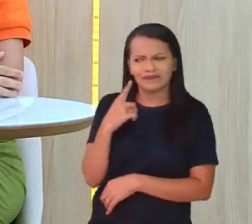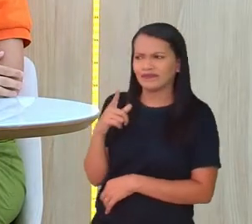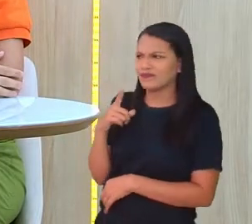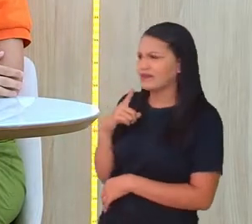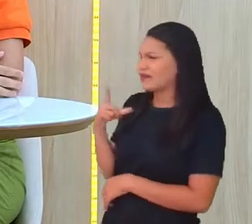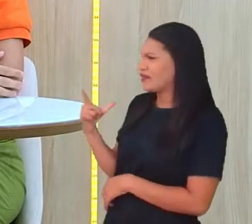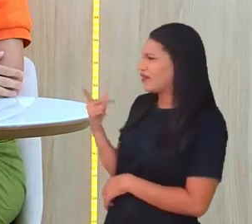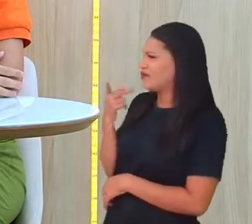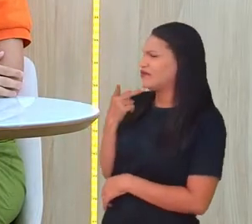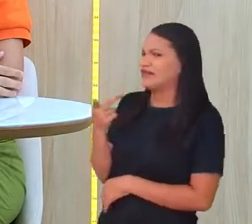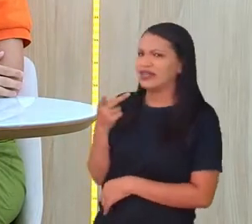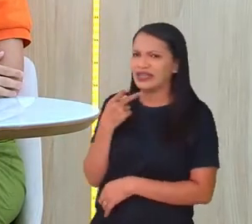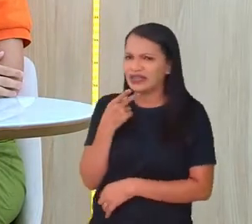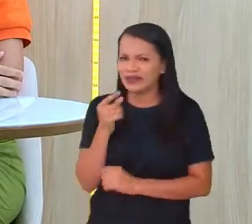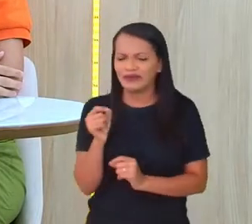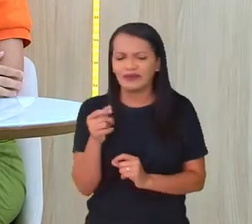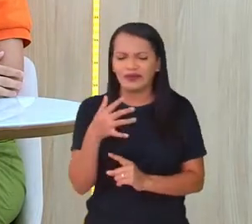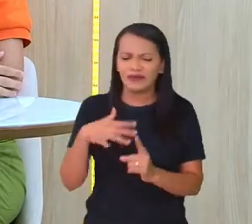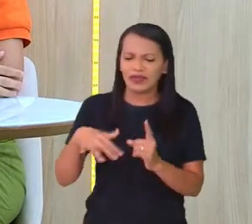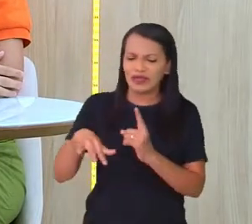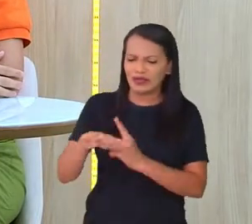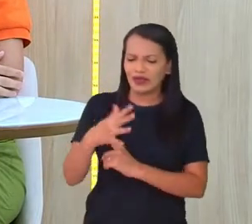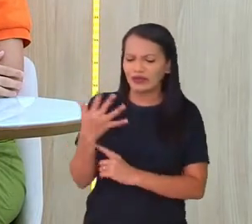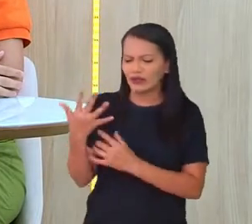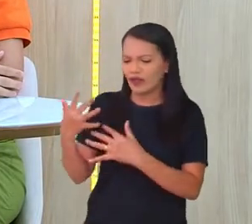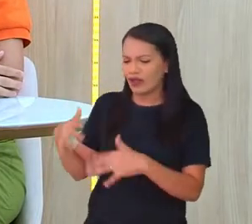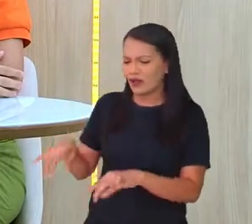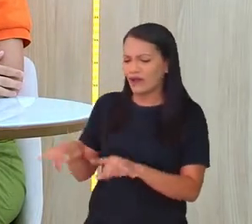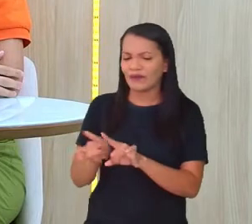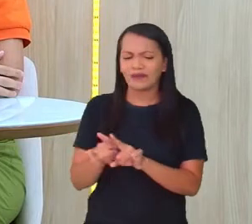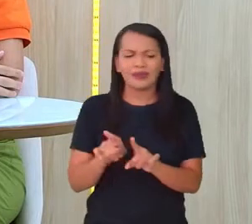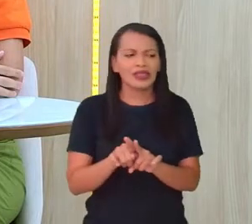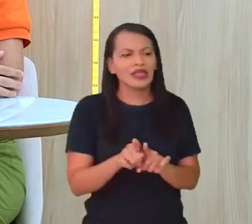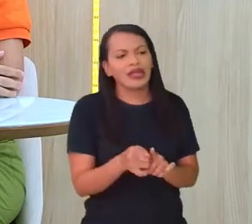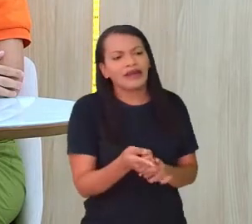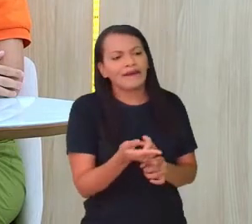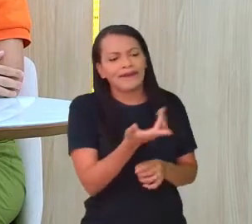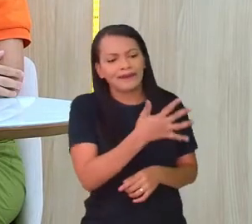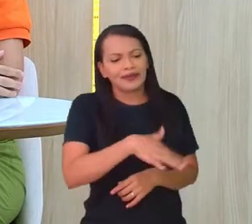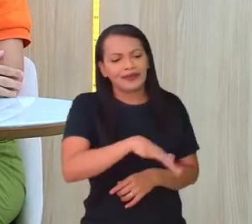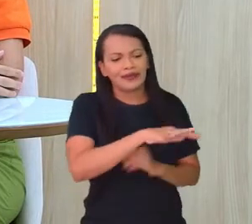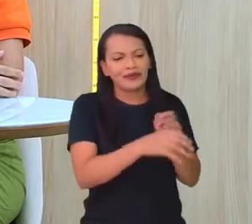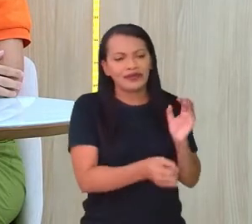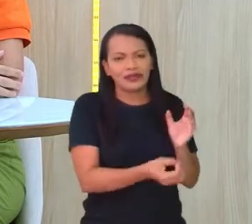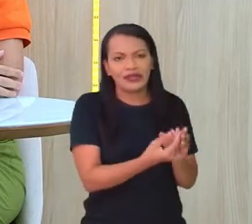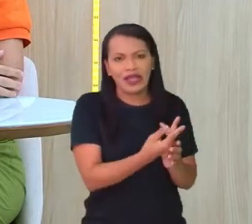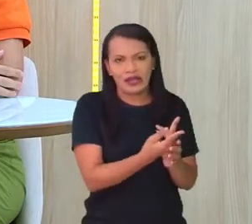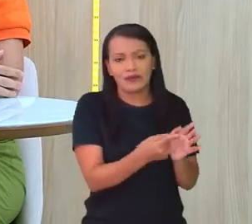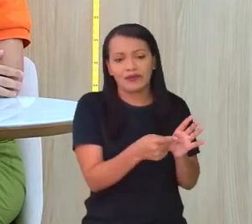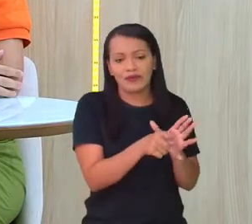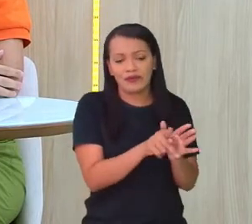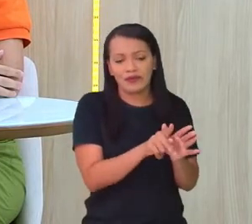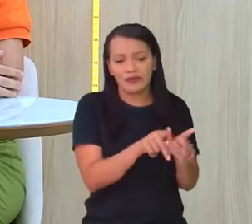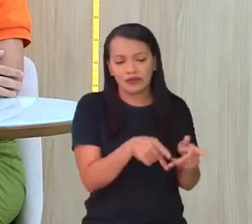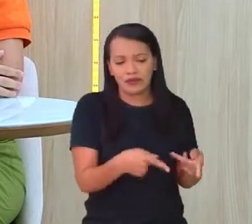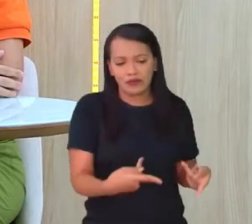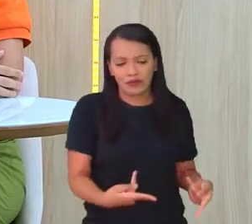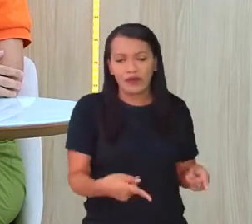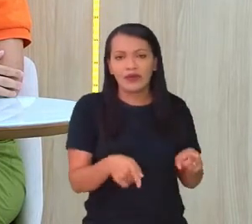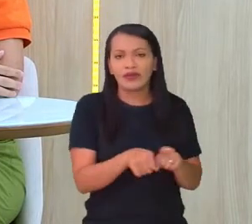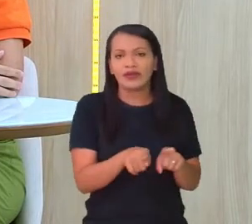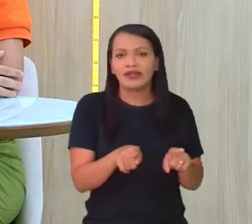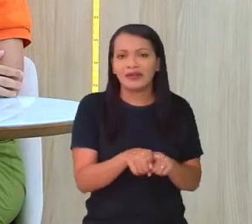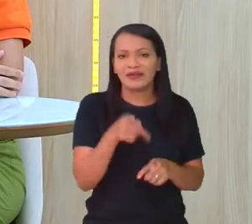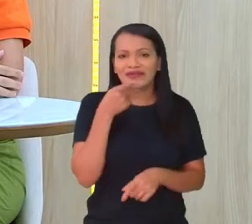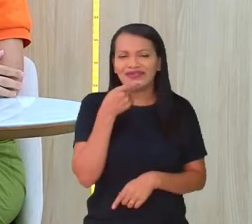se a gente falar de ambiente natural, ambiente artificial, ambiente cultural, a gente pode até falar do tamanco ali de